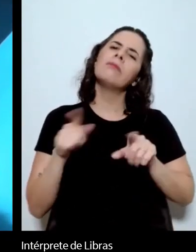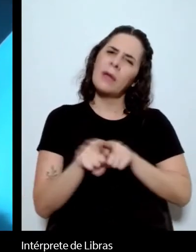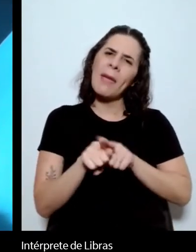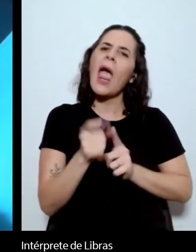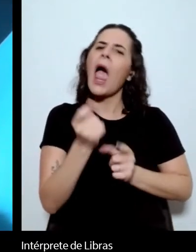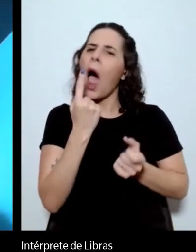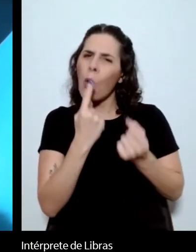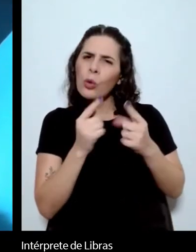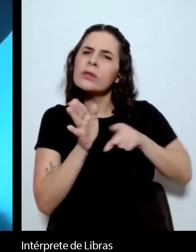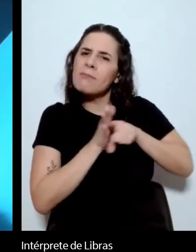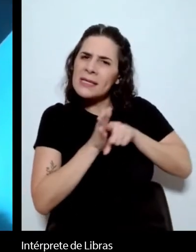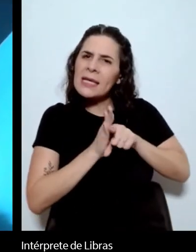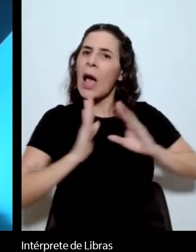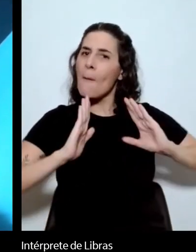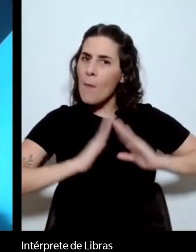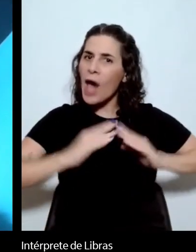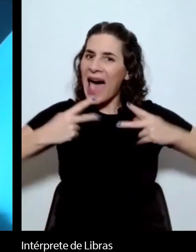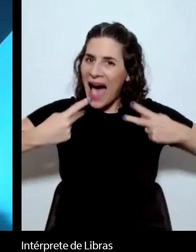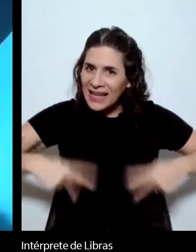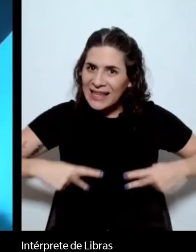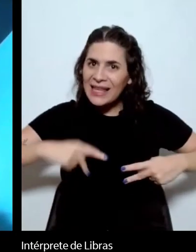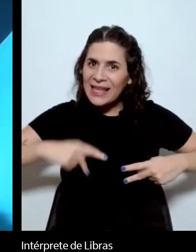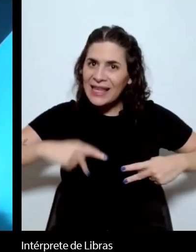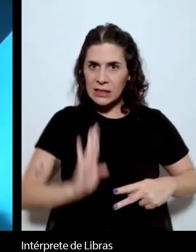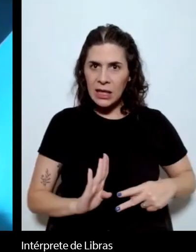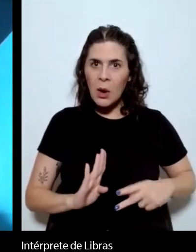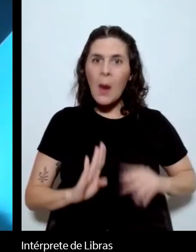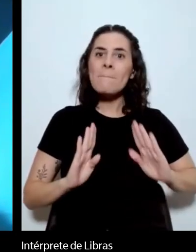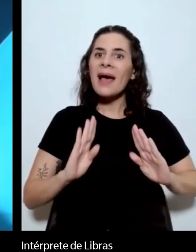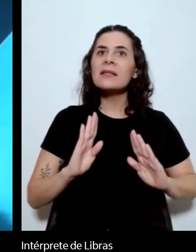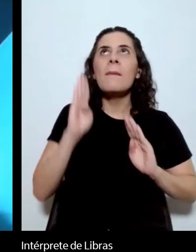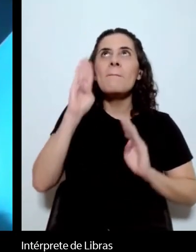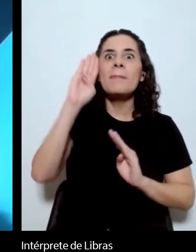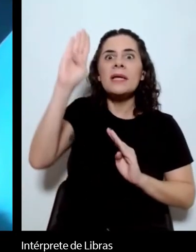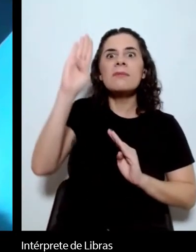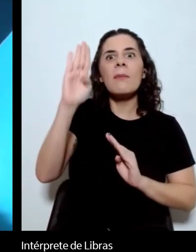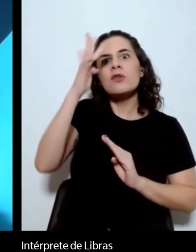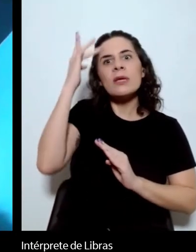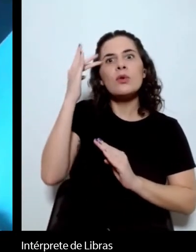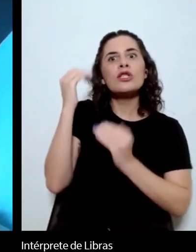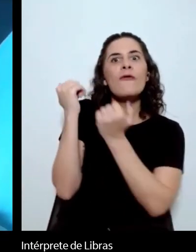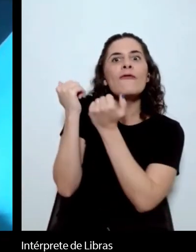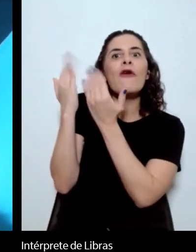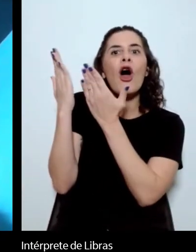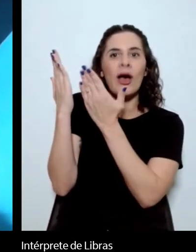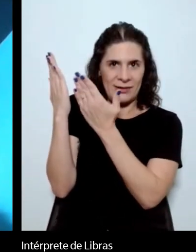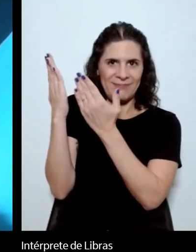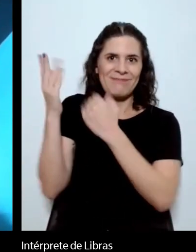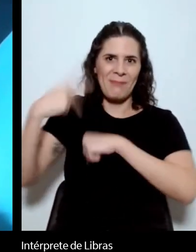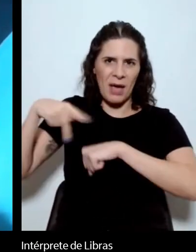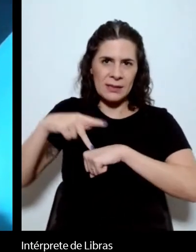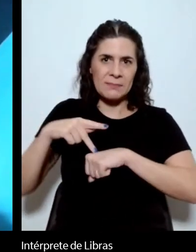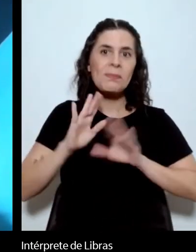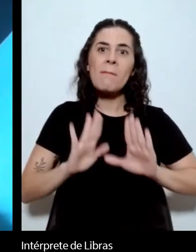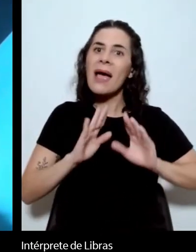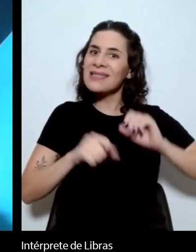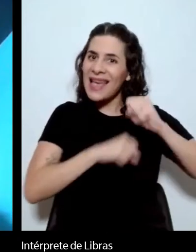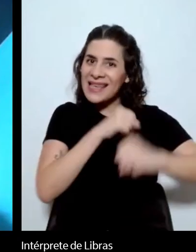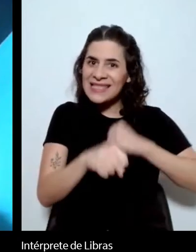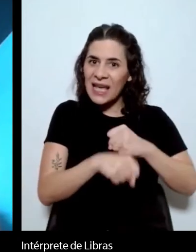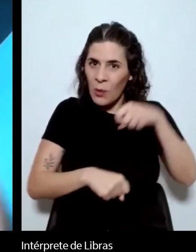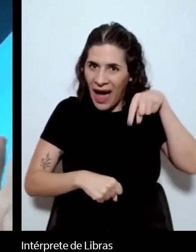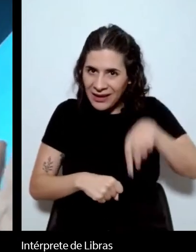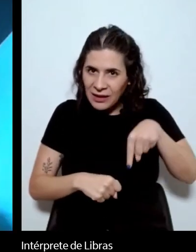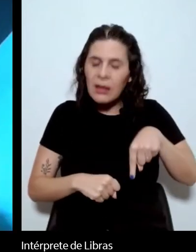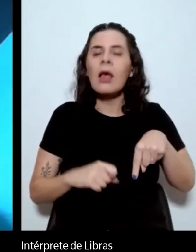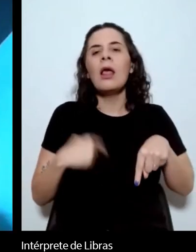Brasil, a tônica era valorizar aqueles que estavam no exterior porque era a finalidade do projeto. Neste ano, dado o tema que nos